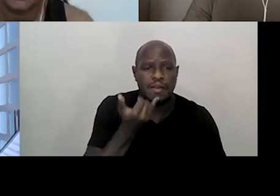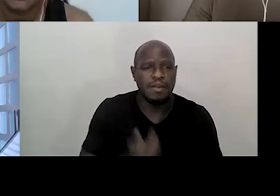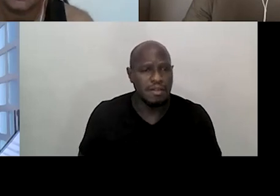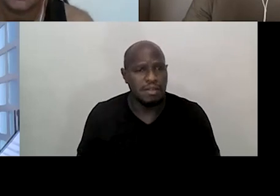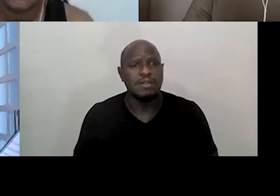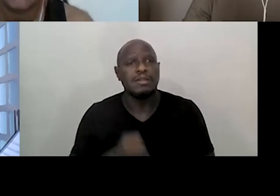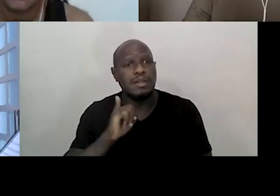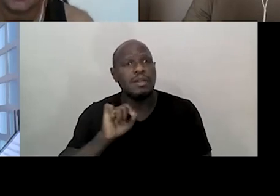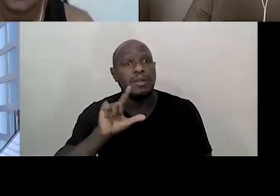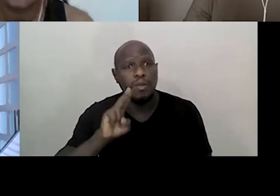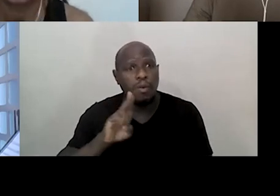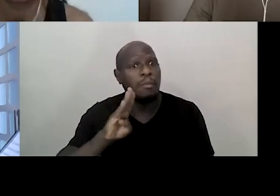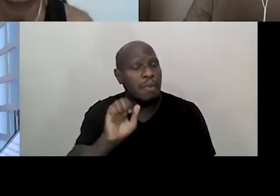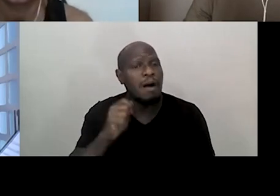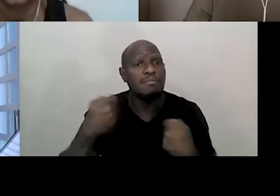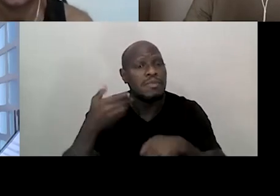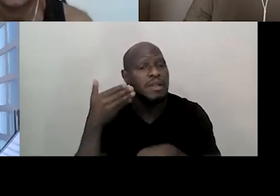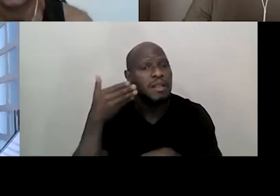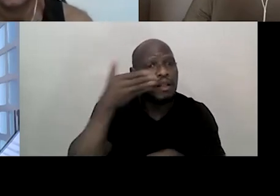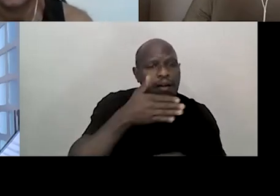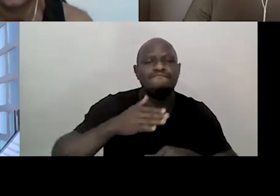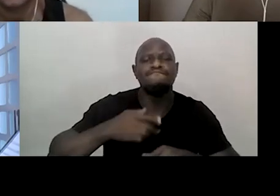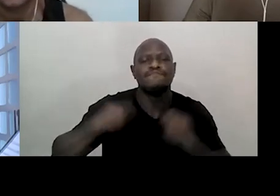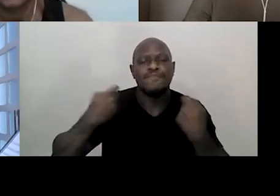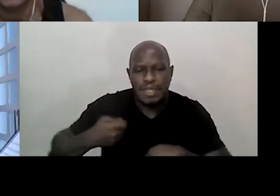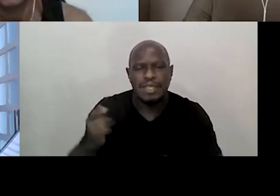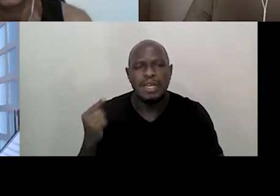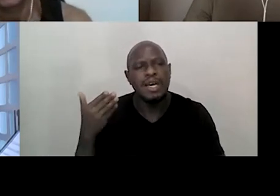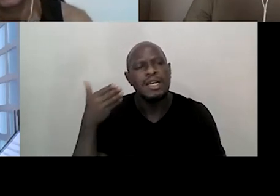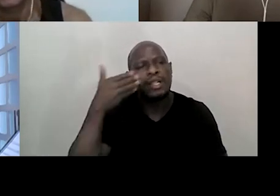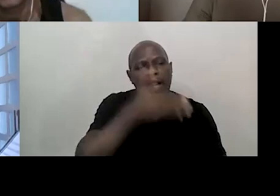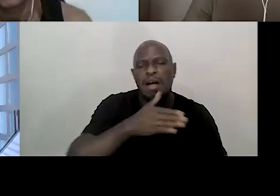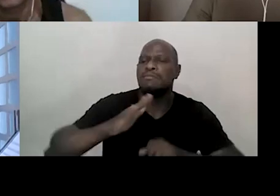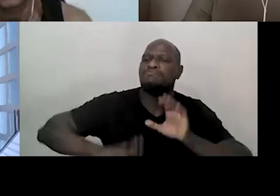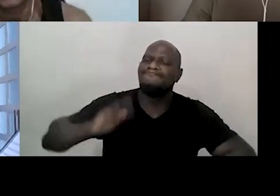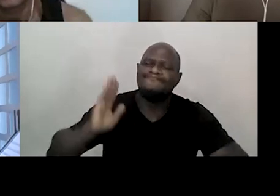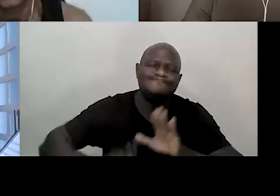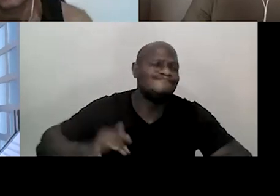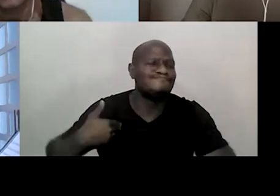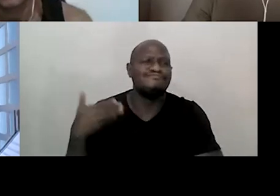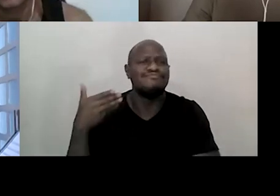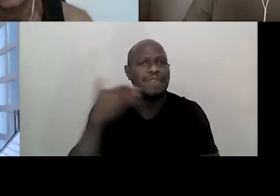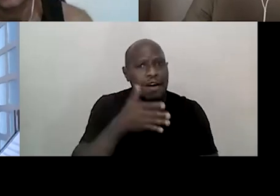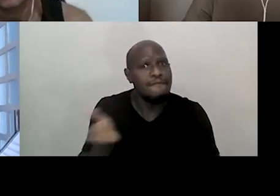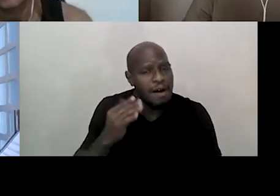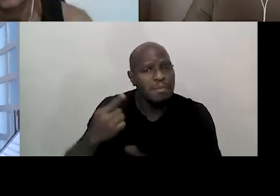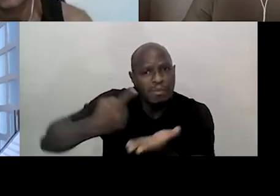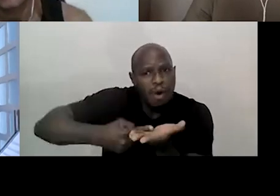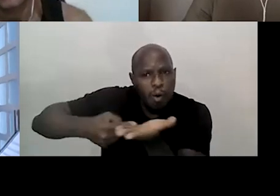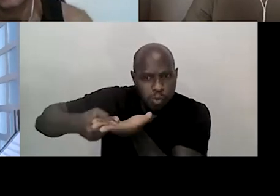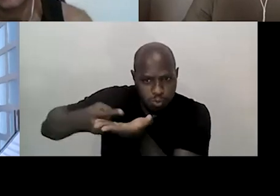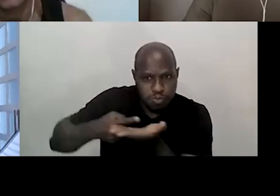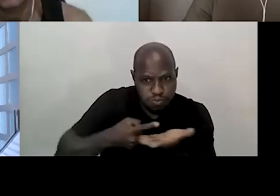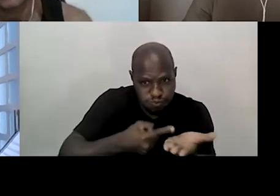trabalho lá com vocês, a gente tem que ir lá tocar esse tambor lá, tem que tocar, a gente tem que ir lá, vamos combinar, vamos combinar,